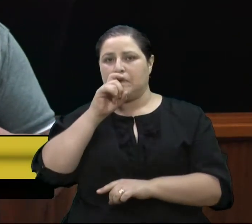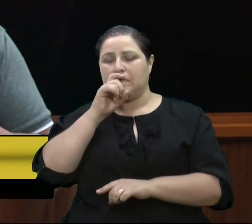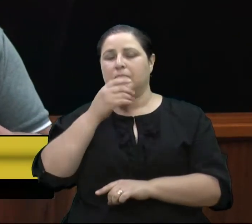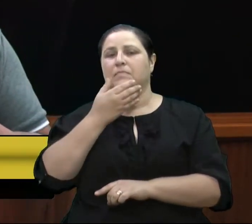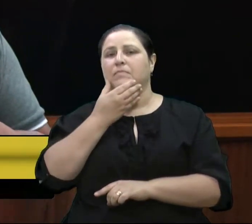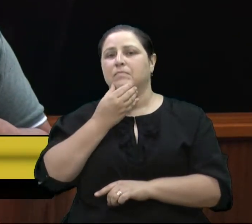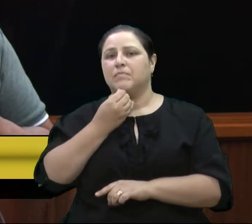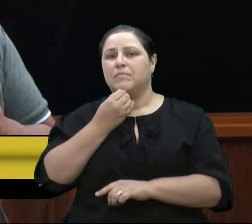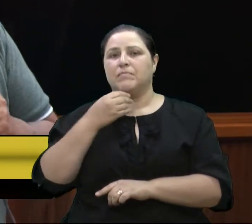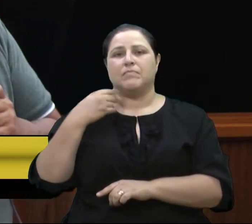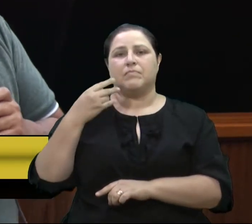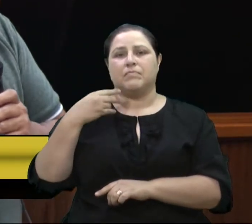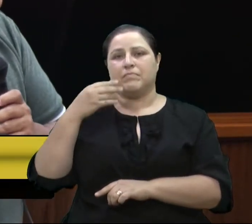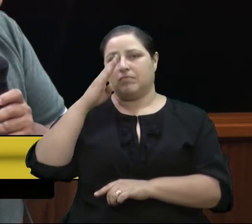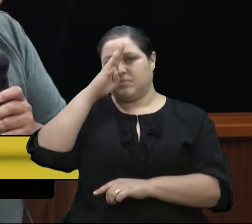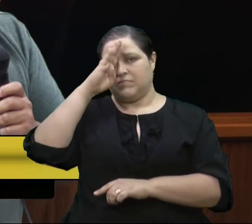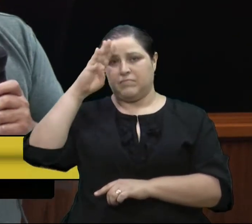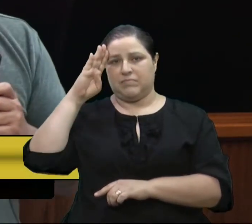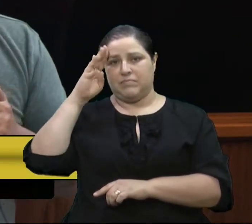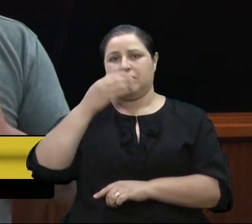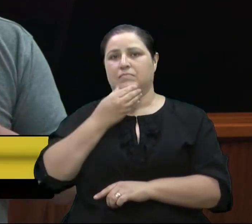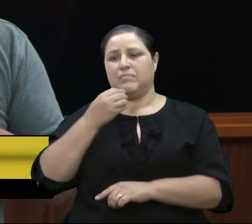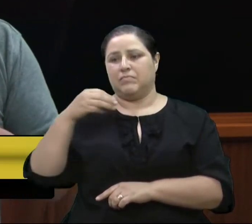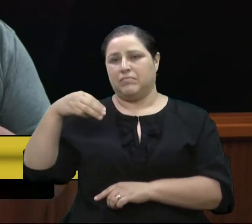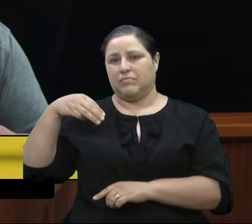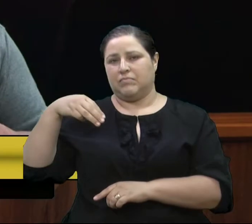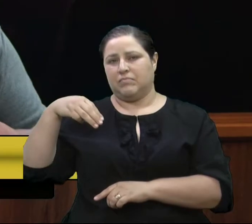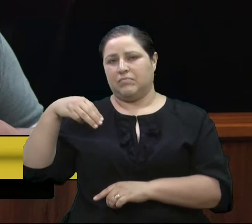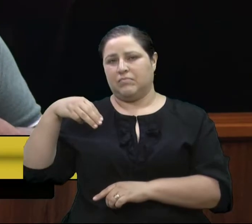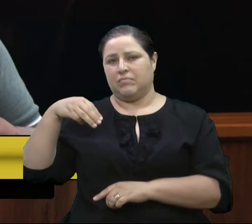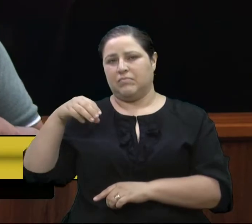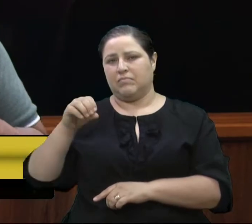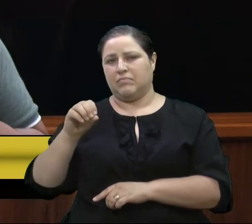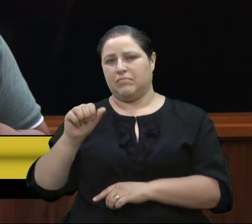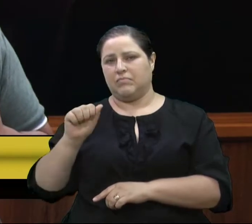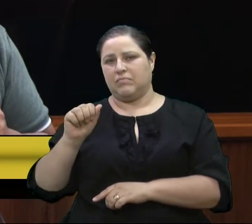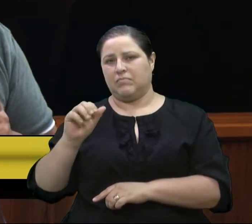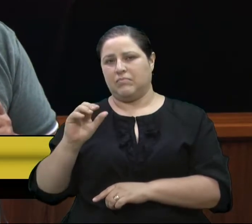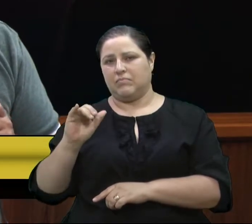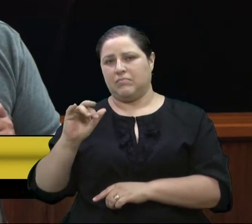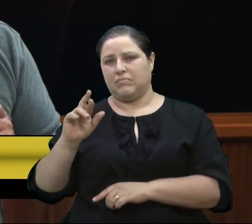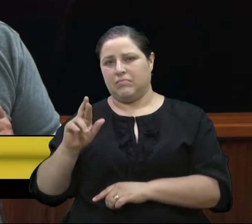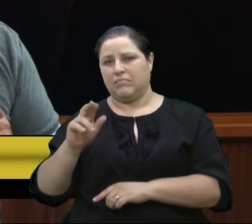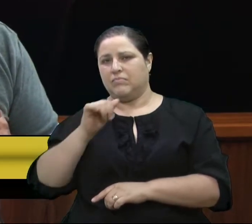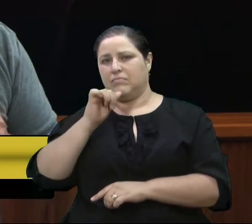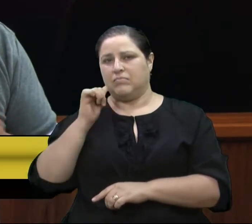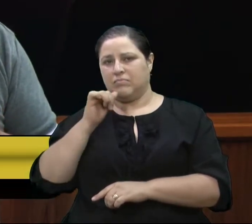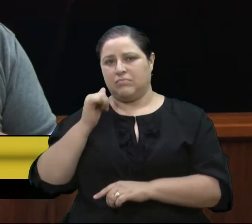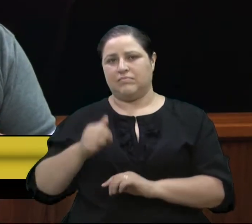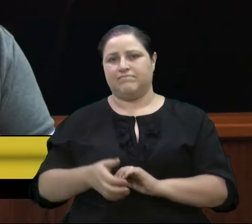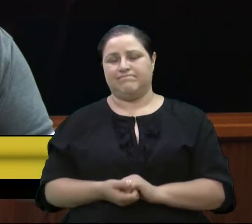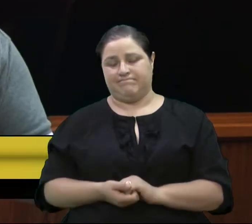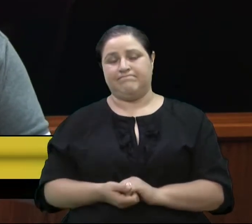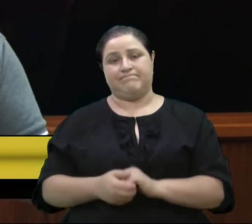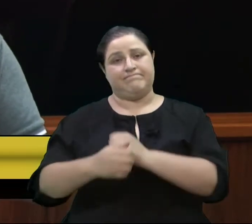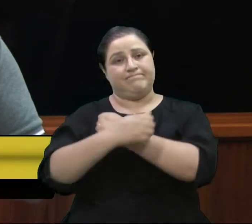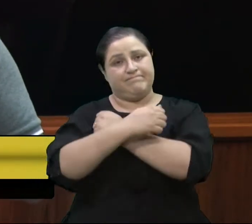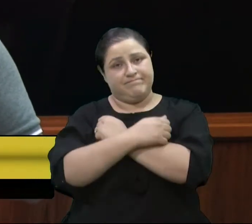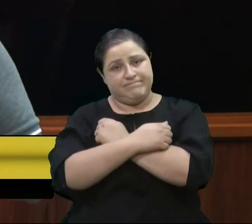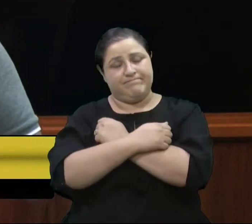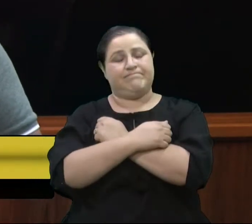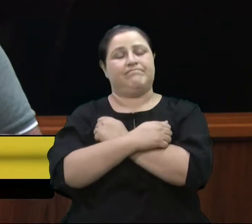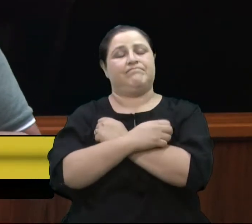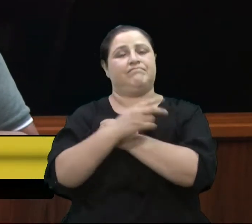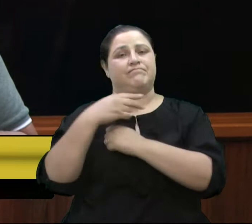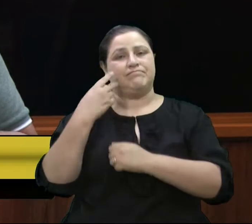Bressan, né, o senhor Monsi Bressan. Queria deixar aqui o meu abraço, vereador Adriano Bressan, desse momento